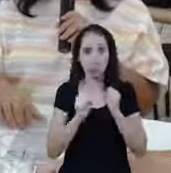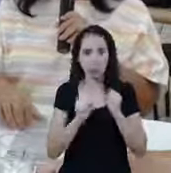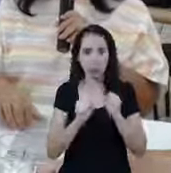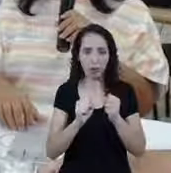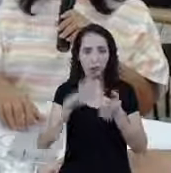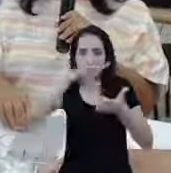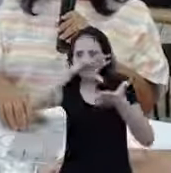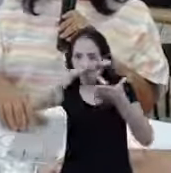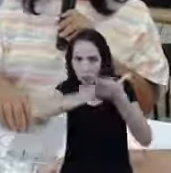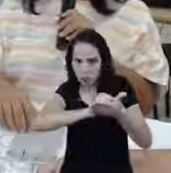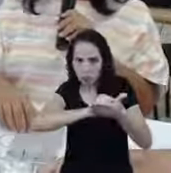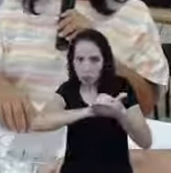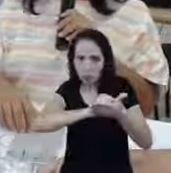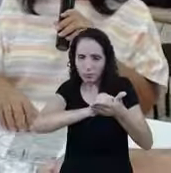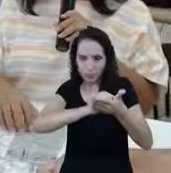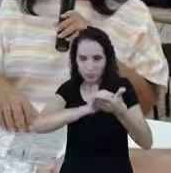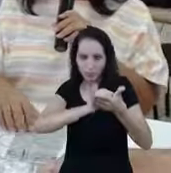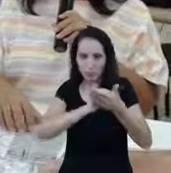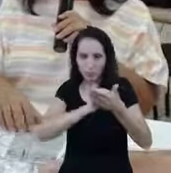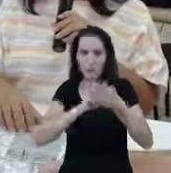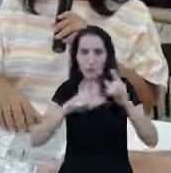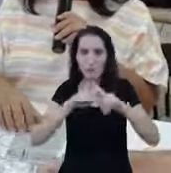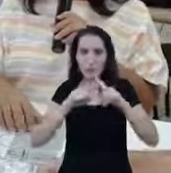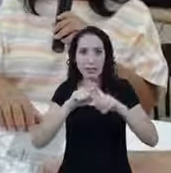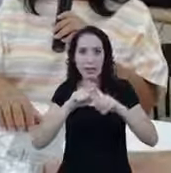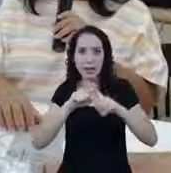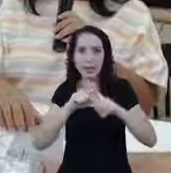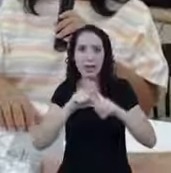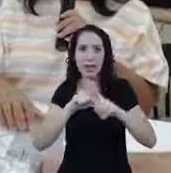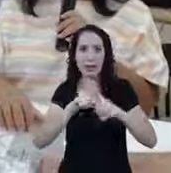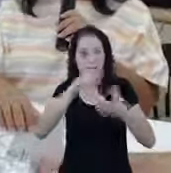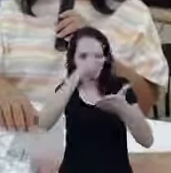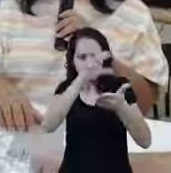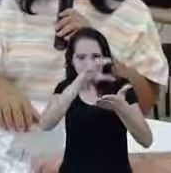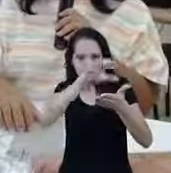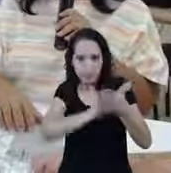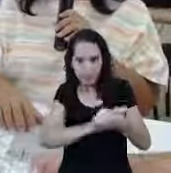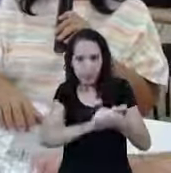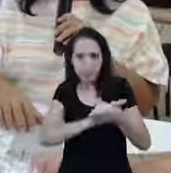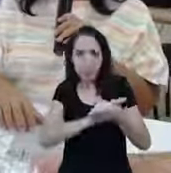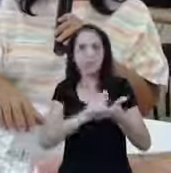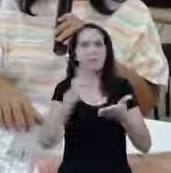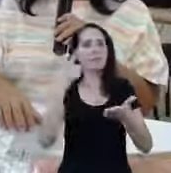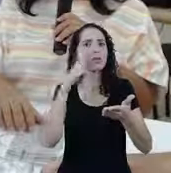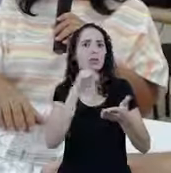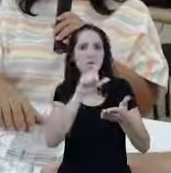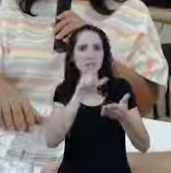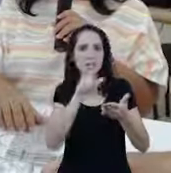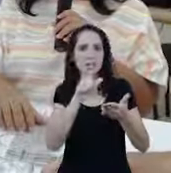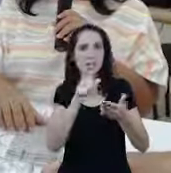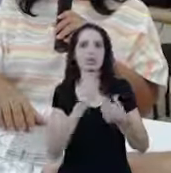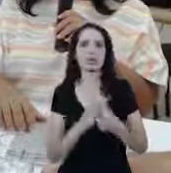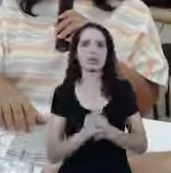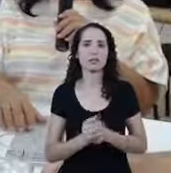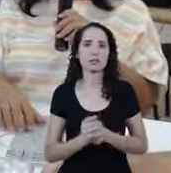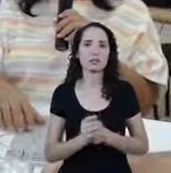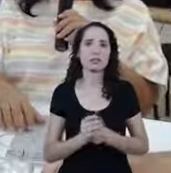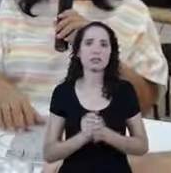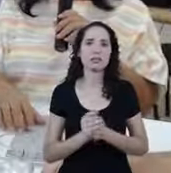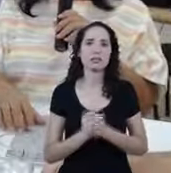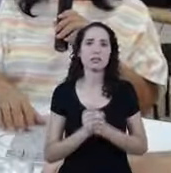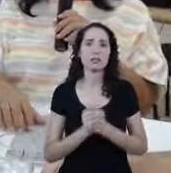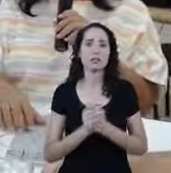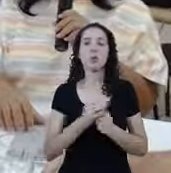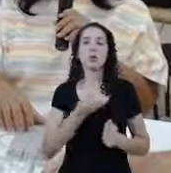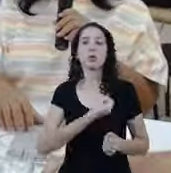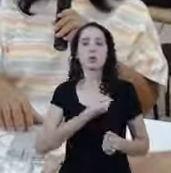cadastro Porque a base de dados é única A base de dados, aqui o quesito inicial é o número do